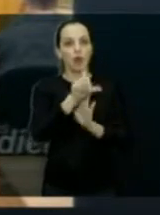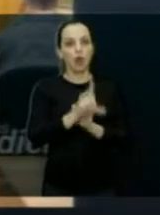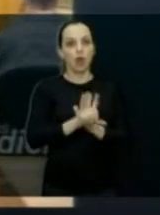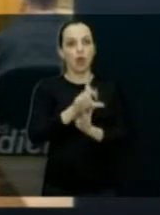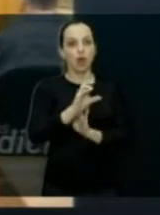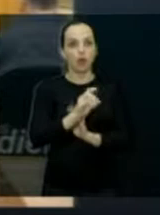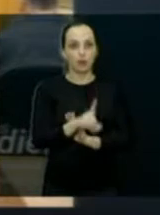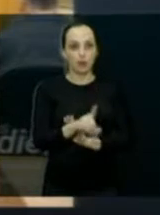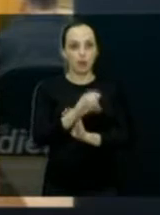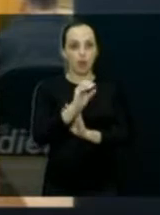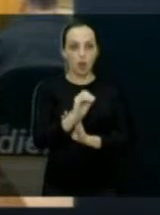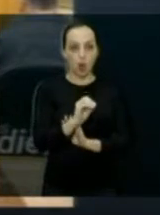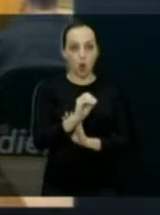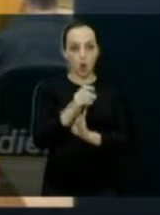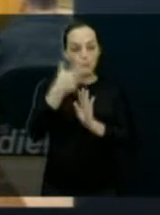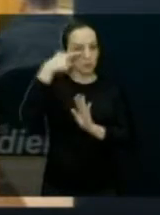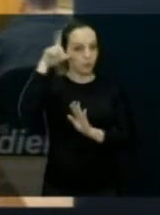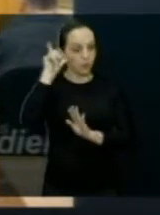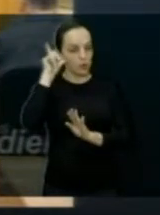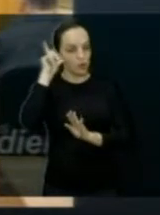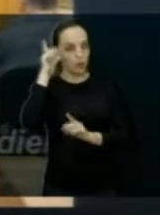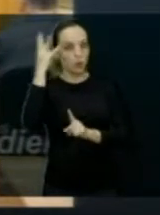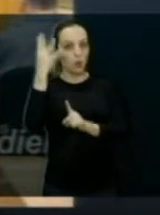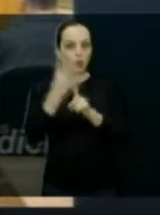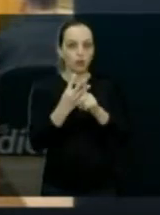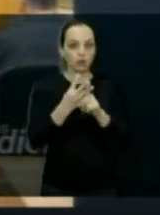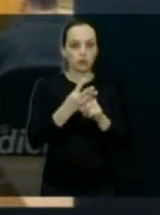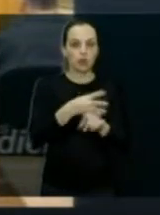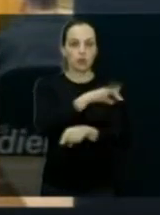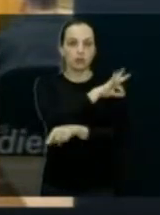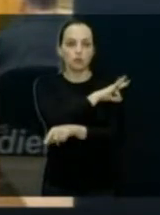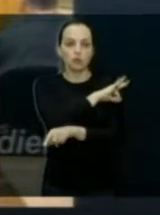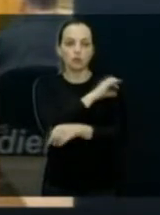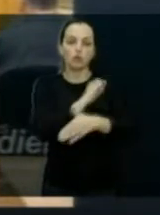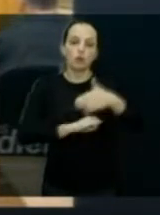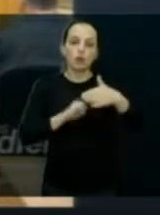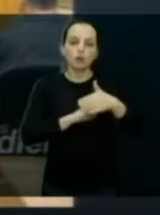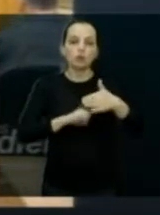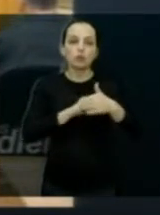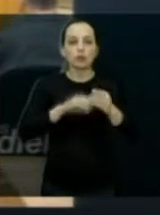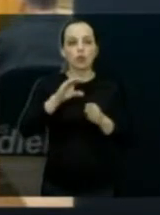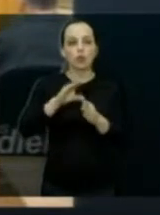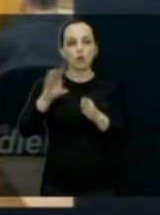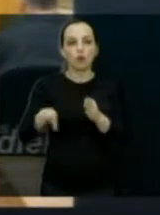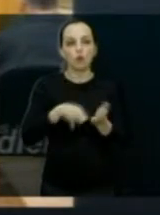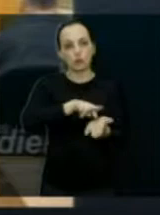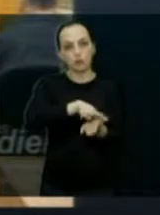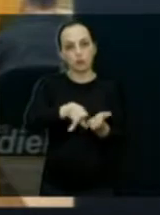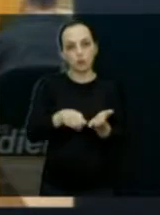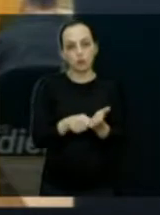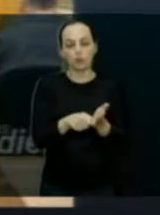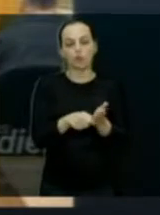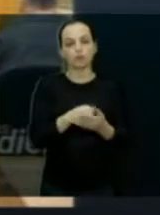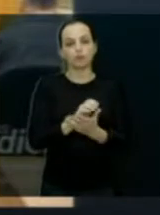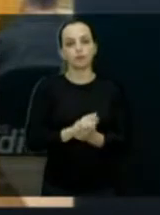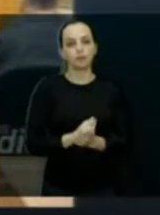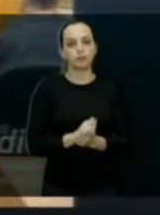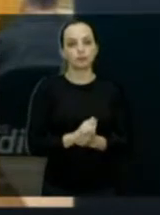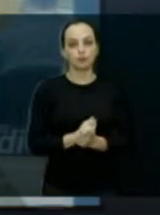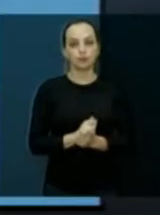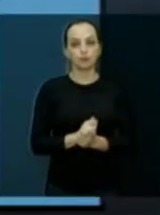prestação do primeiro quadrimestre da prefeitura municipal, fundações, gâmara, DAI e assim por diante.